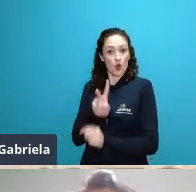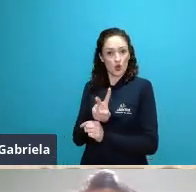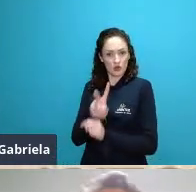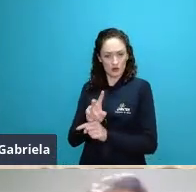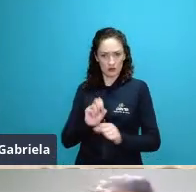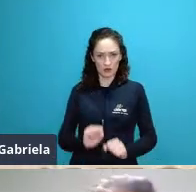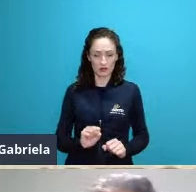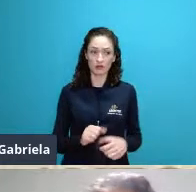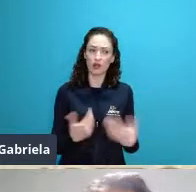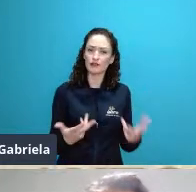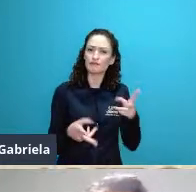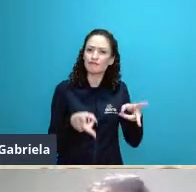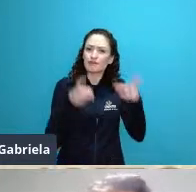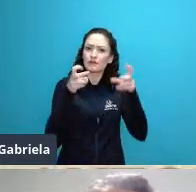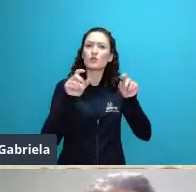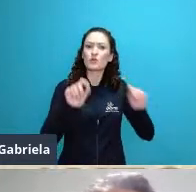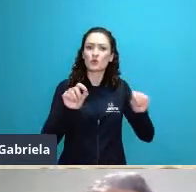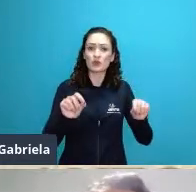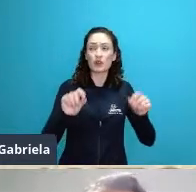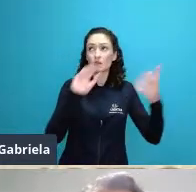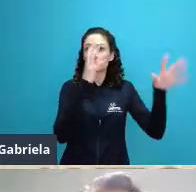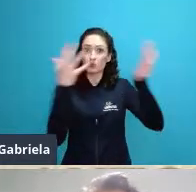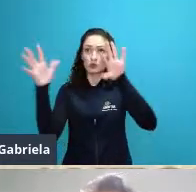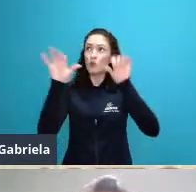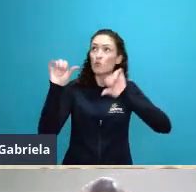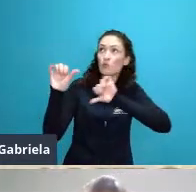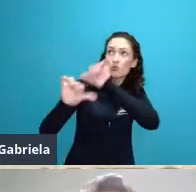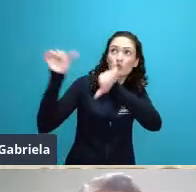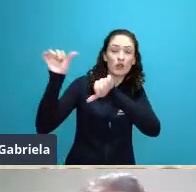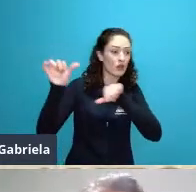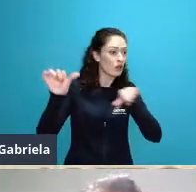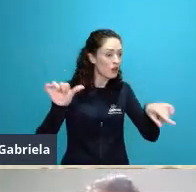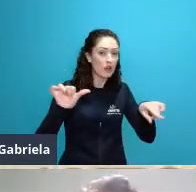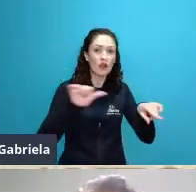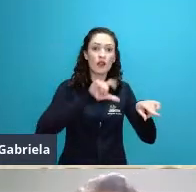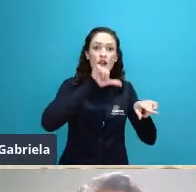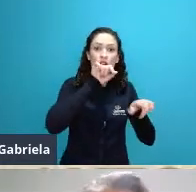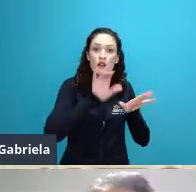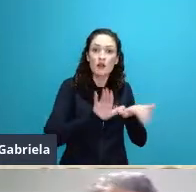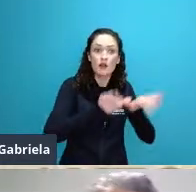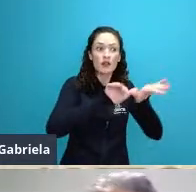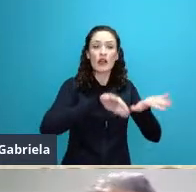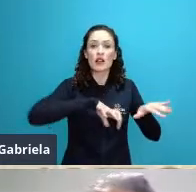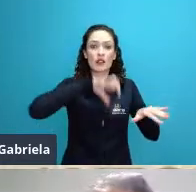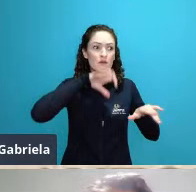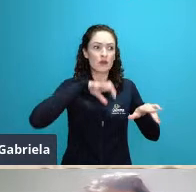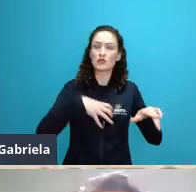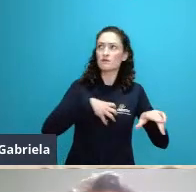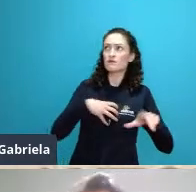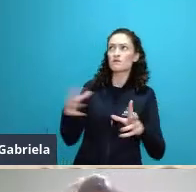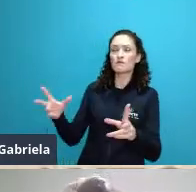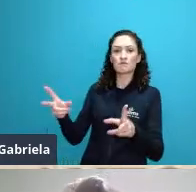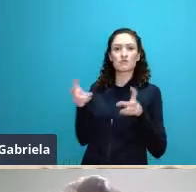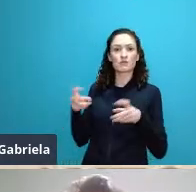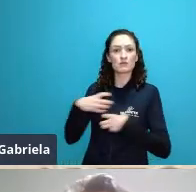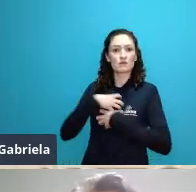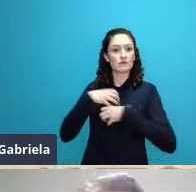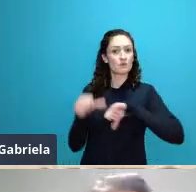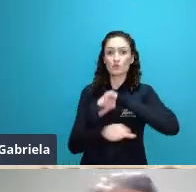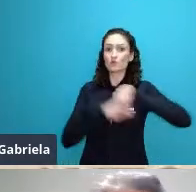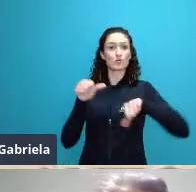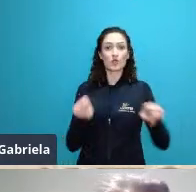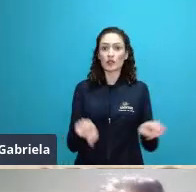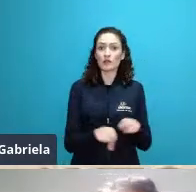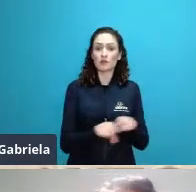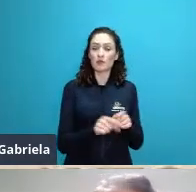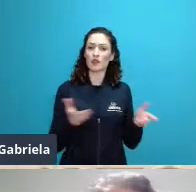a fisiologia das espécies seu metabolismo e o quanto isso poderia contribuir para o declínio populacional de uma espécie ou para o seu aumento também